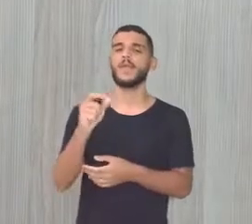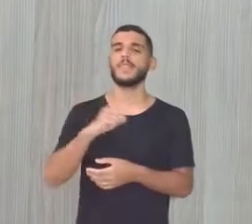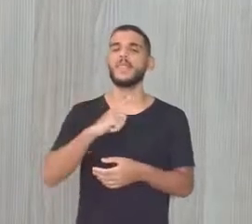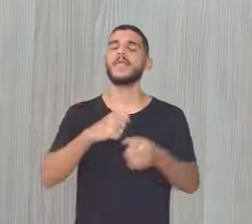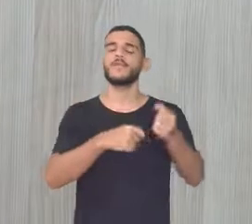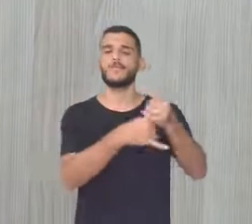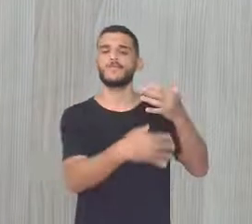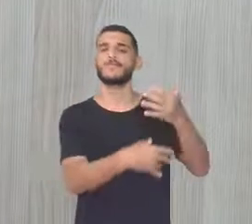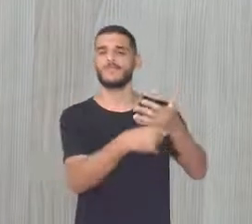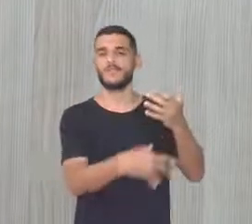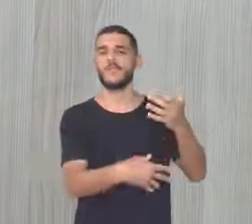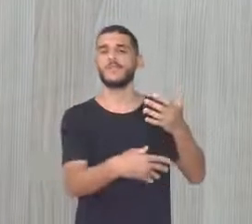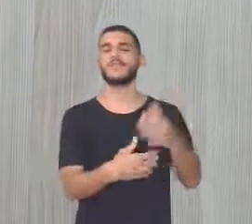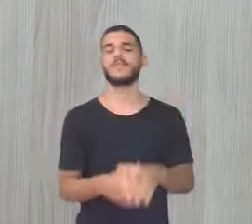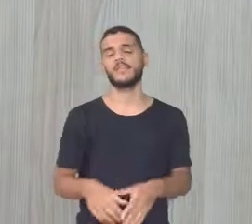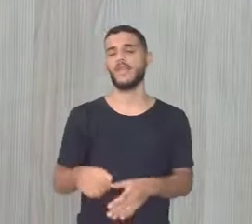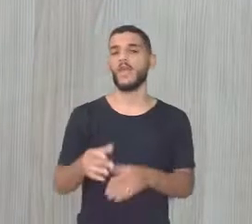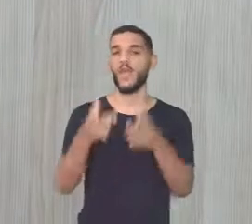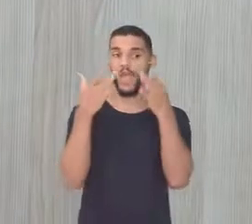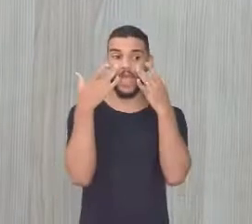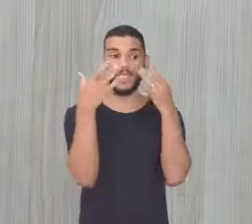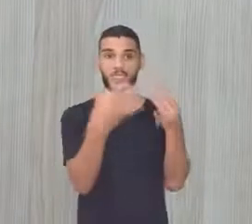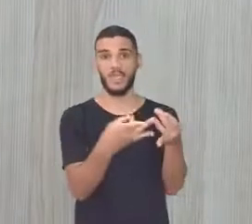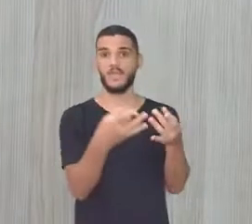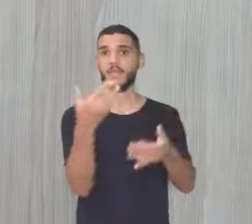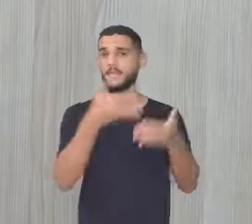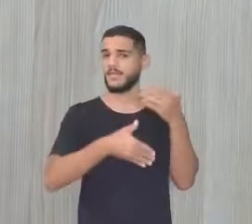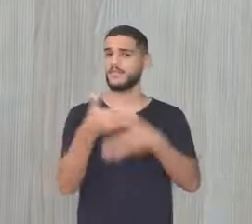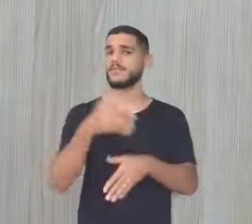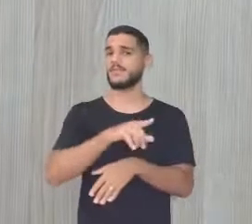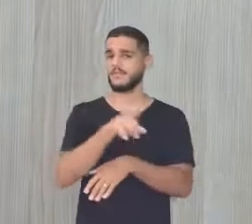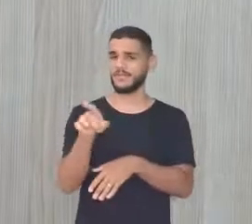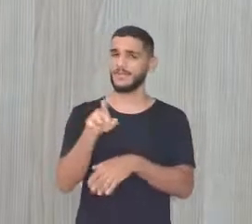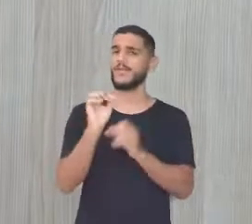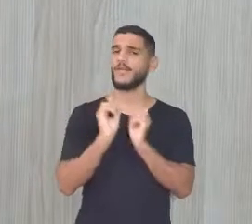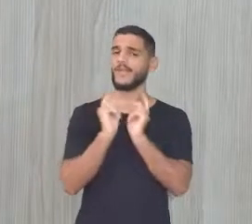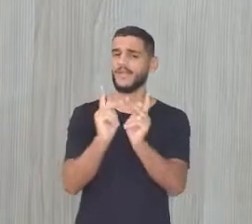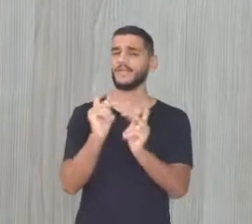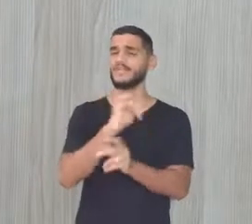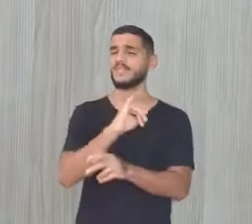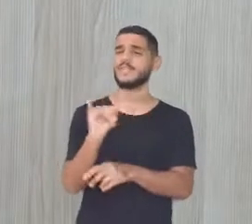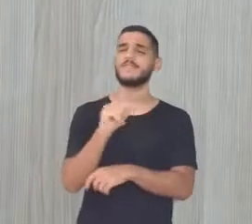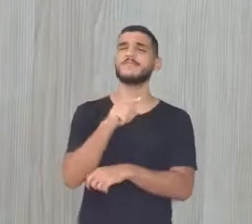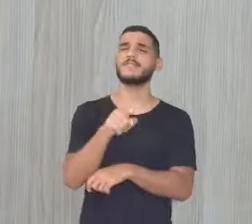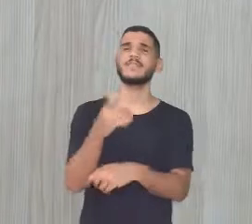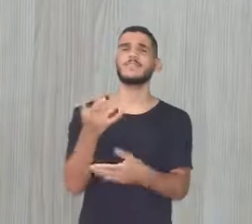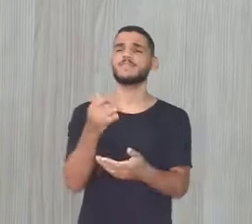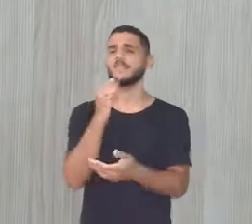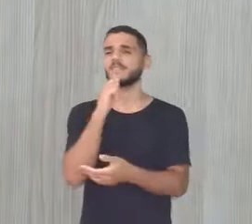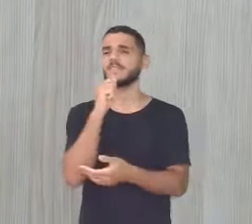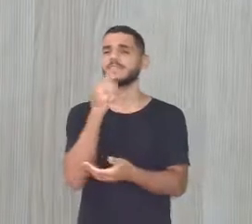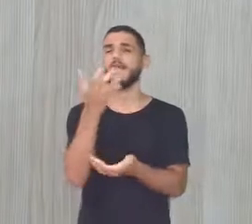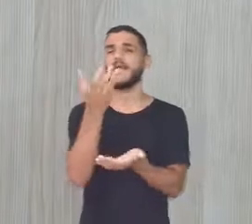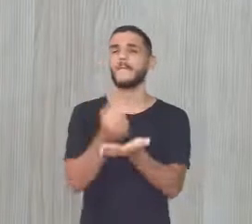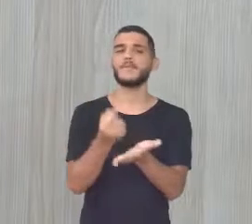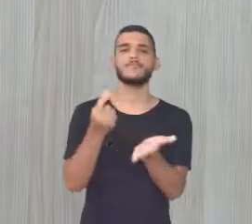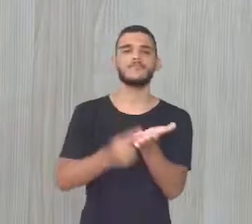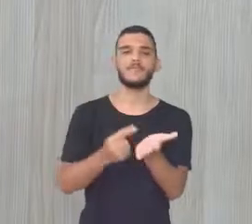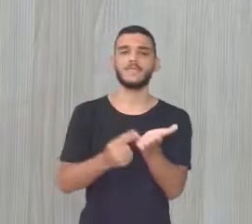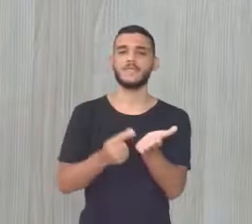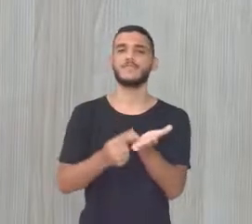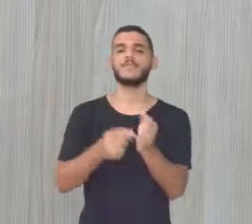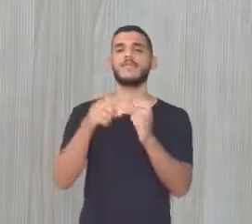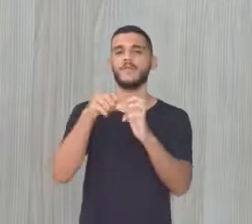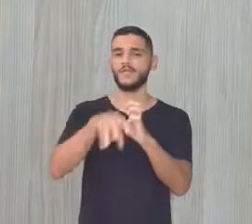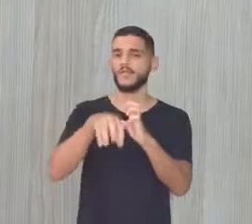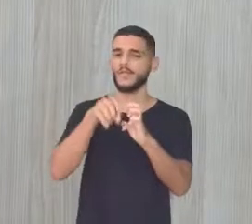chat já, certo Atenta à participação de vocês E se você ainda não baixou o aplicativo do Educa